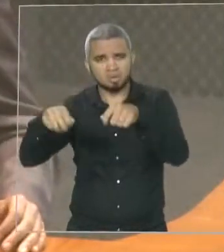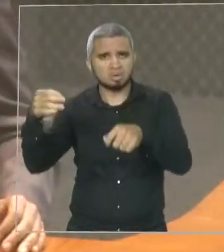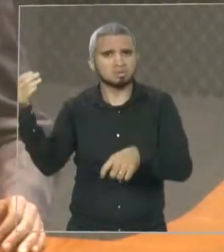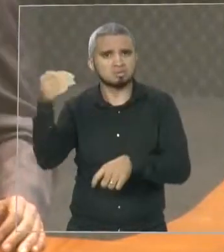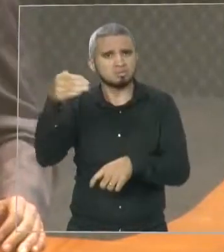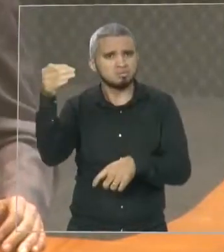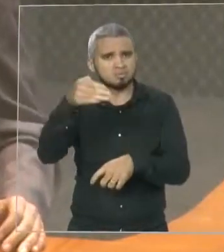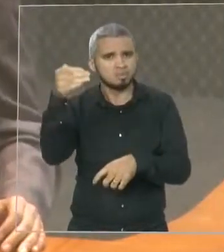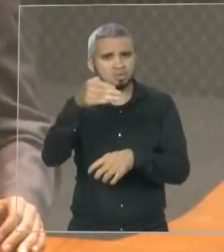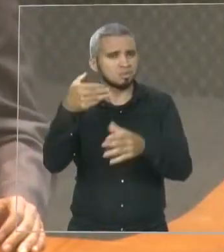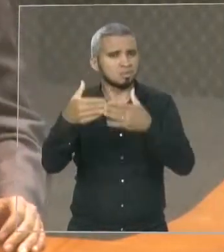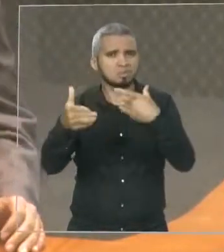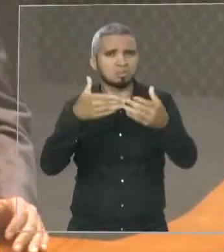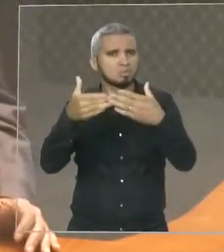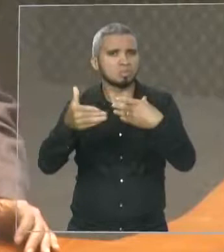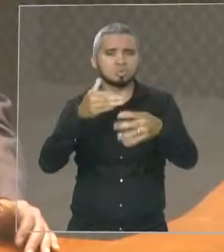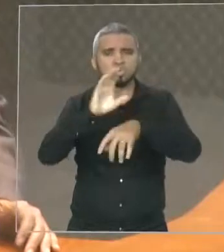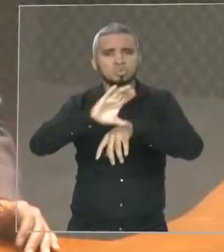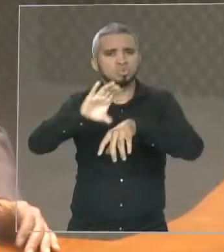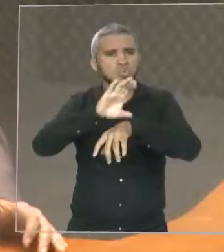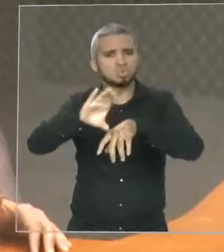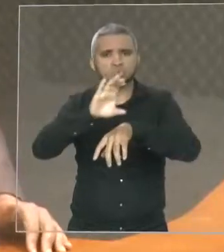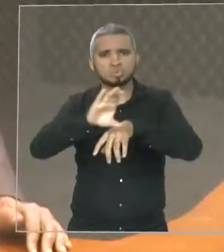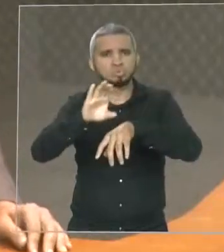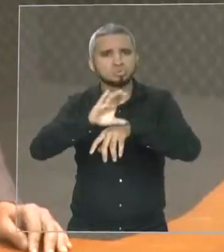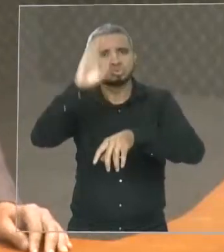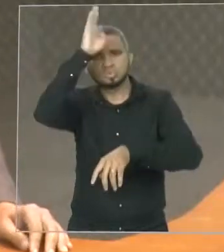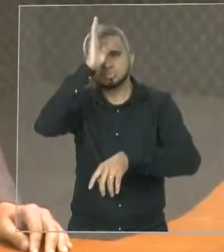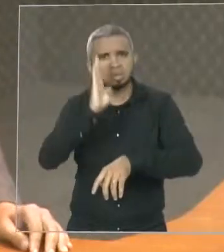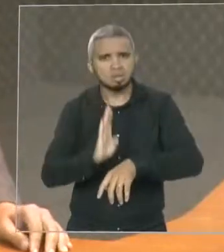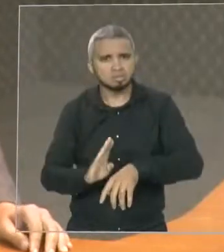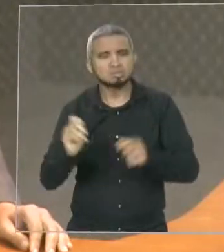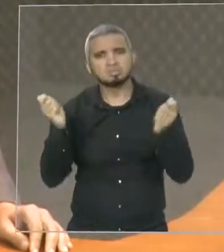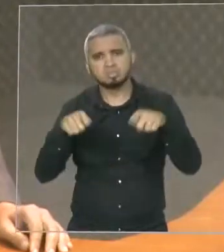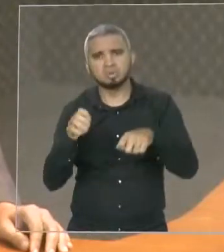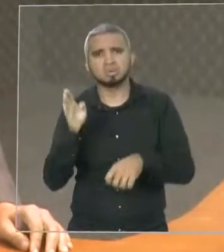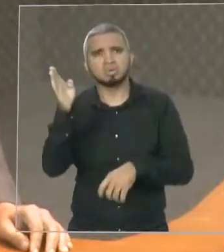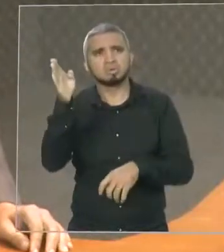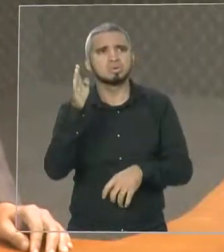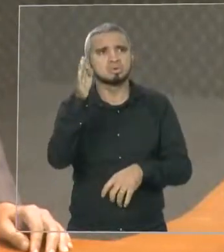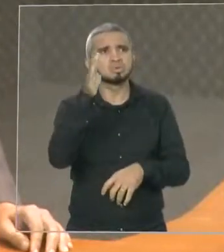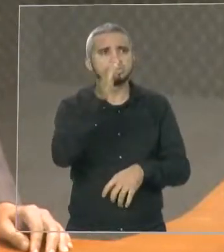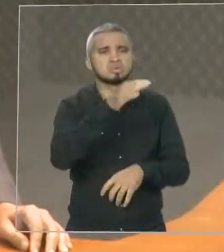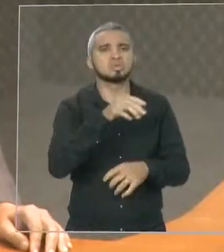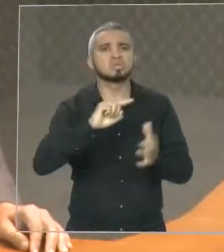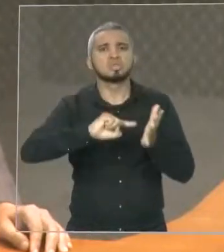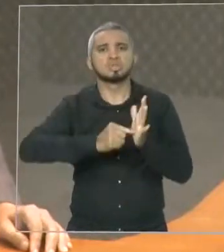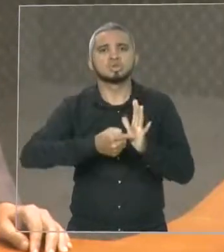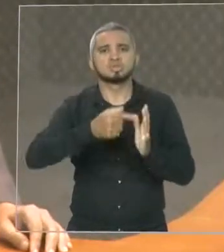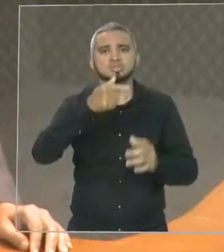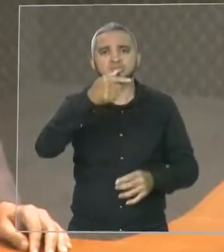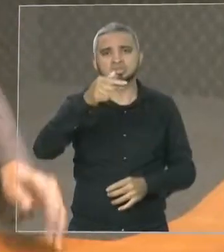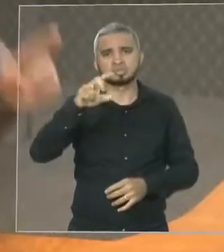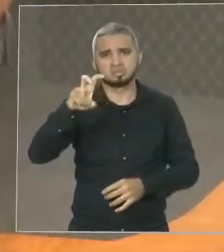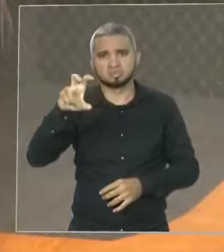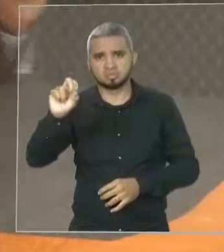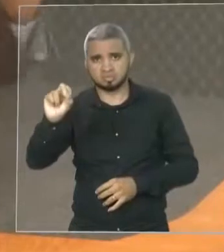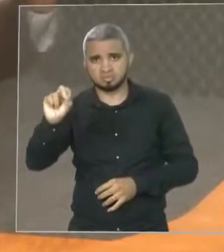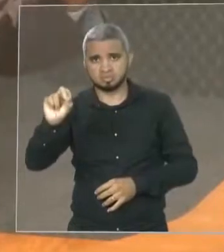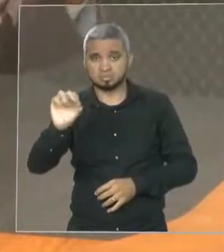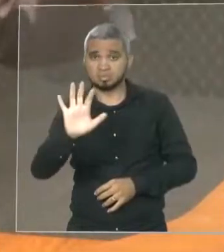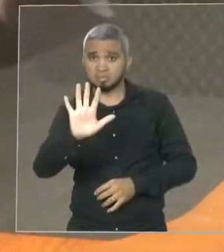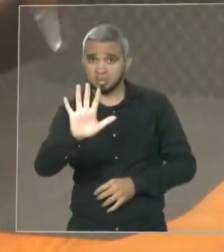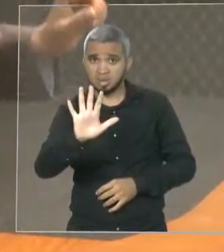curso de qualquer universidade do país. Quem tem nota 750, mas com